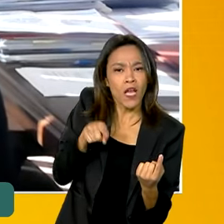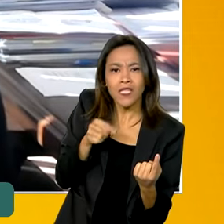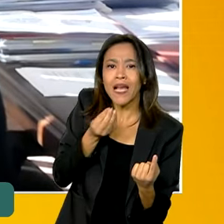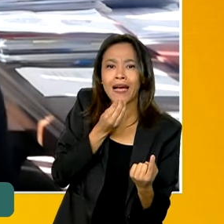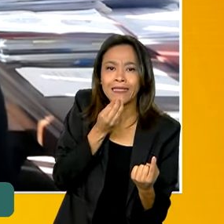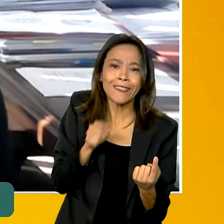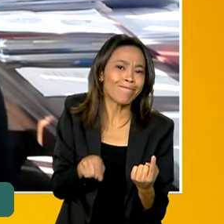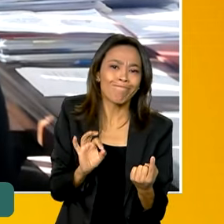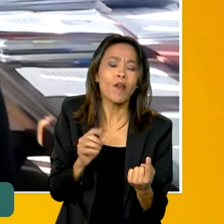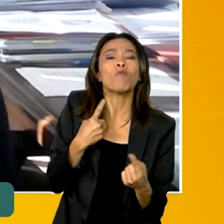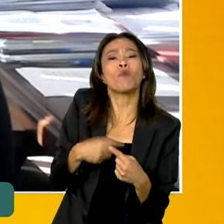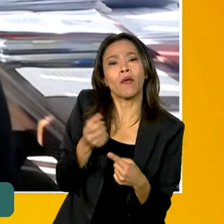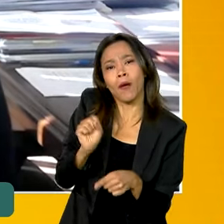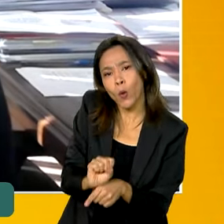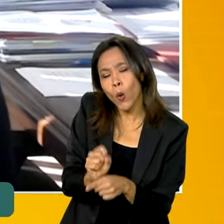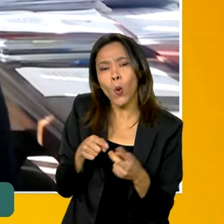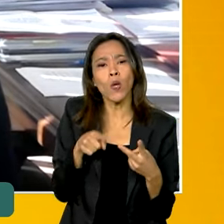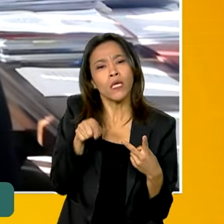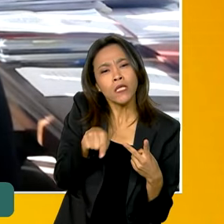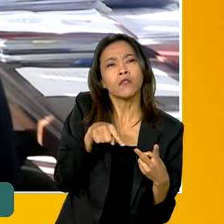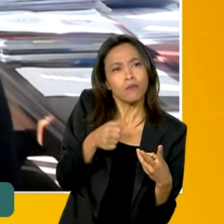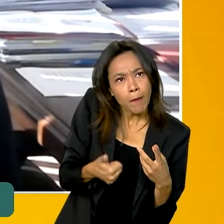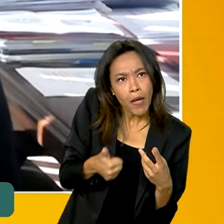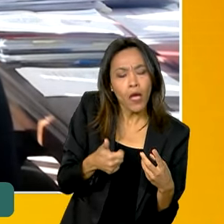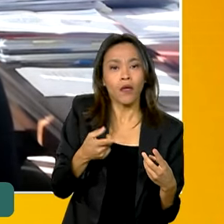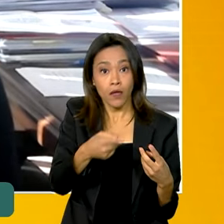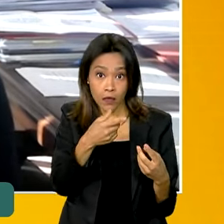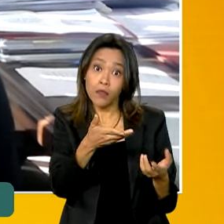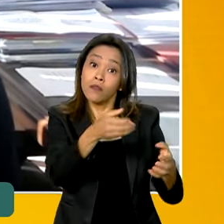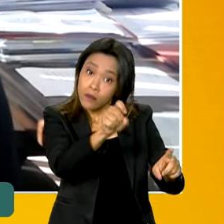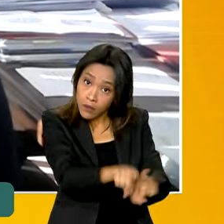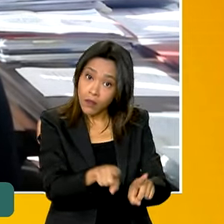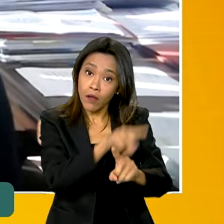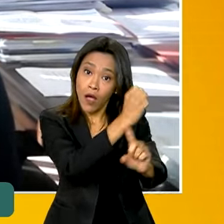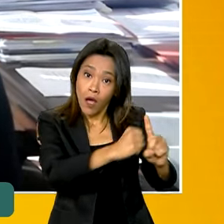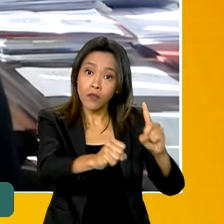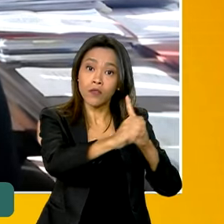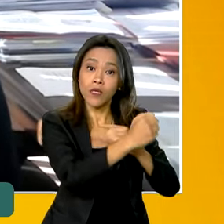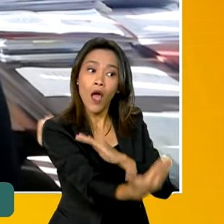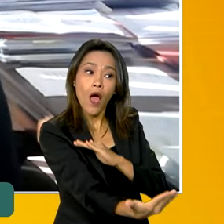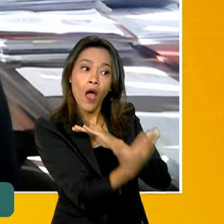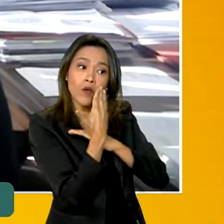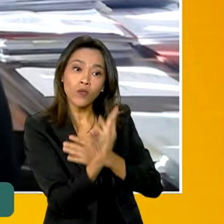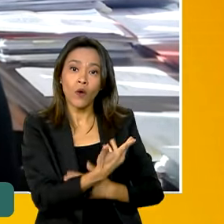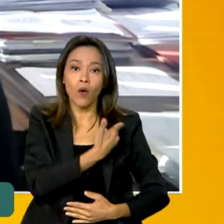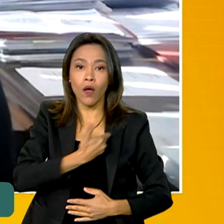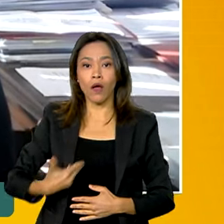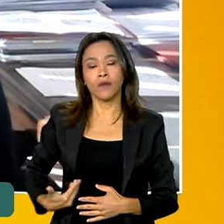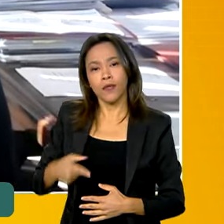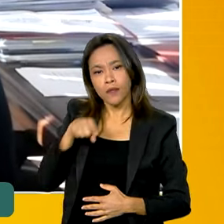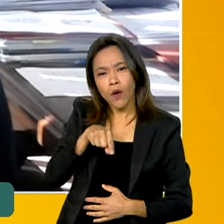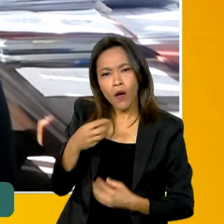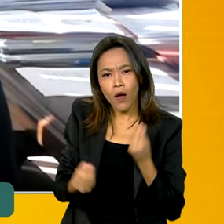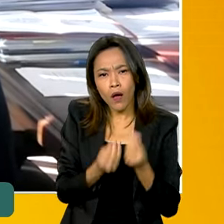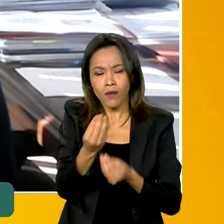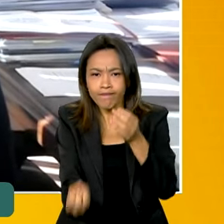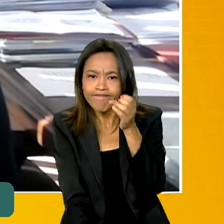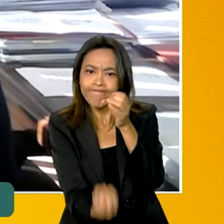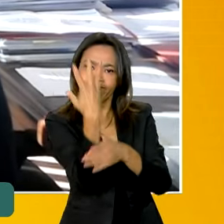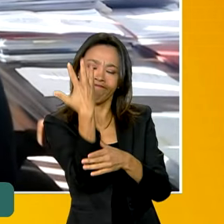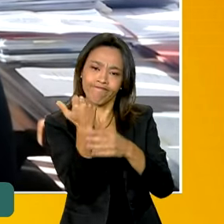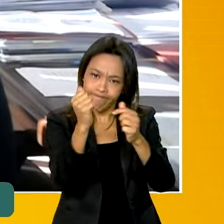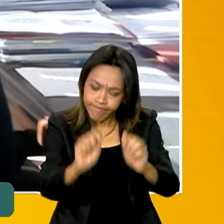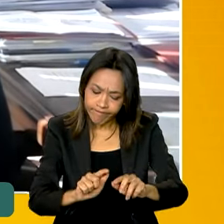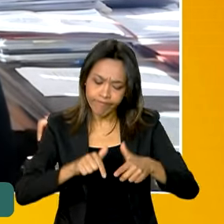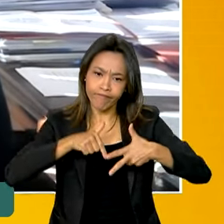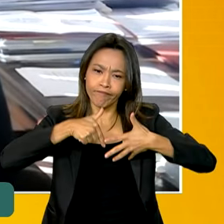ainda está parado, de modo que a sociedade possa também ajudar o governo a implementar as suas políticas